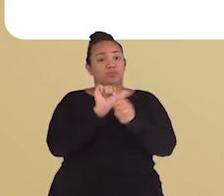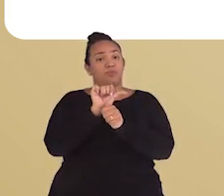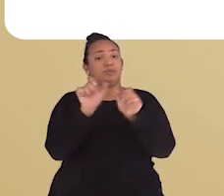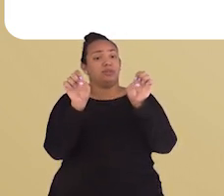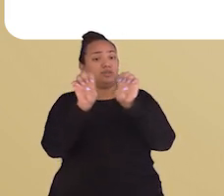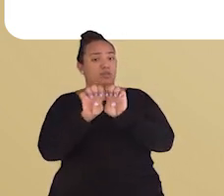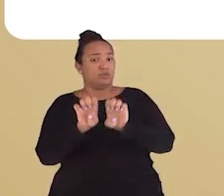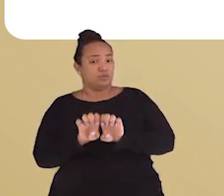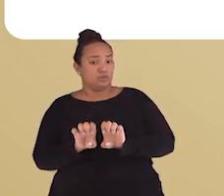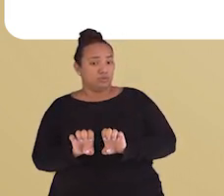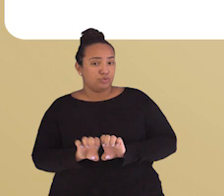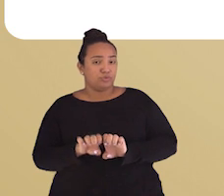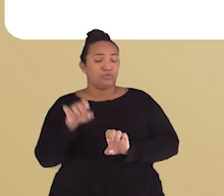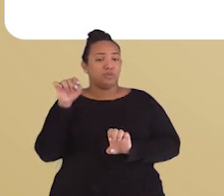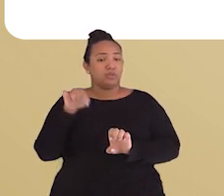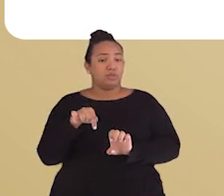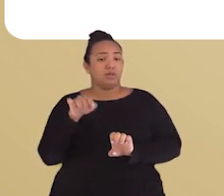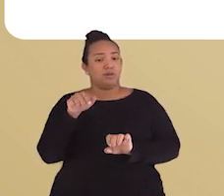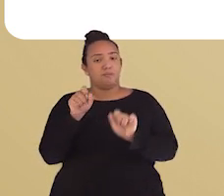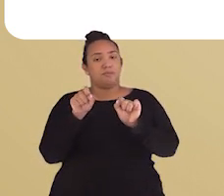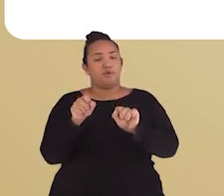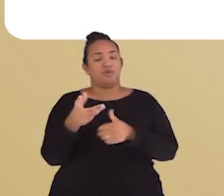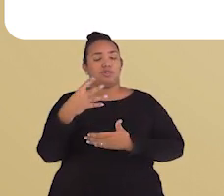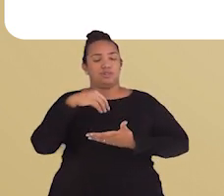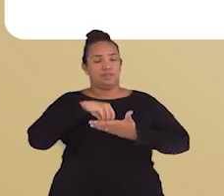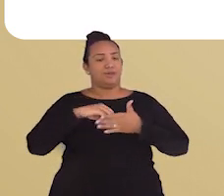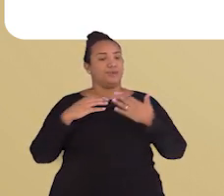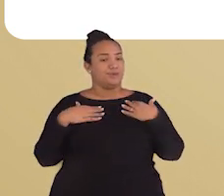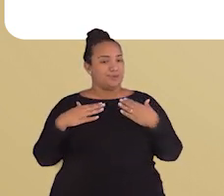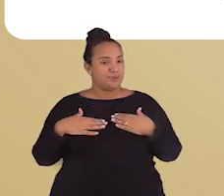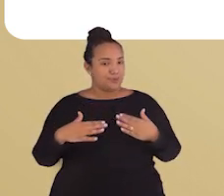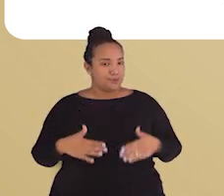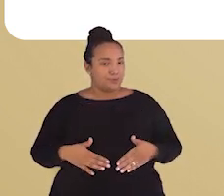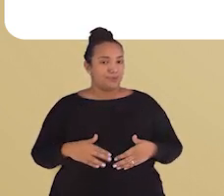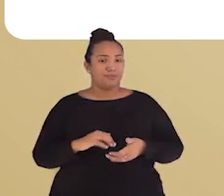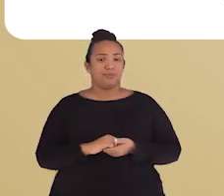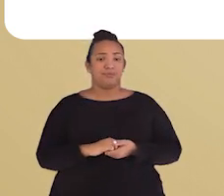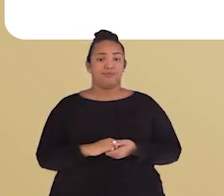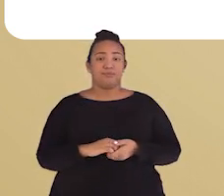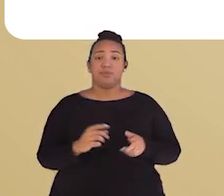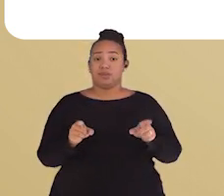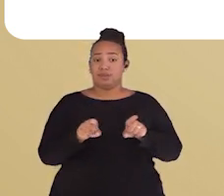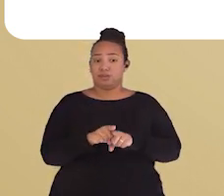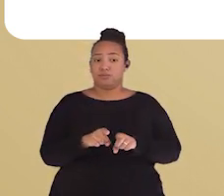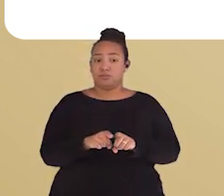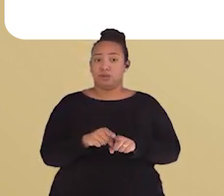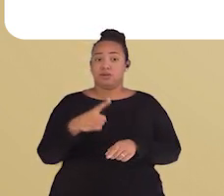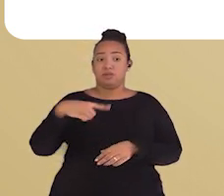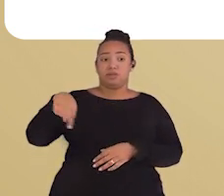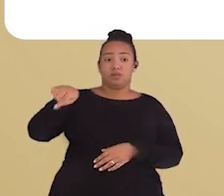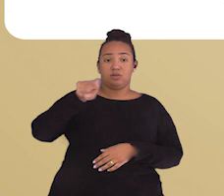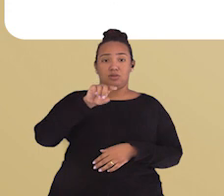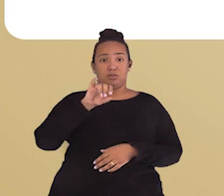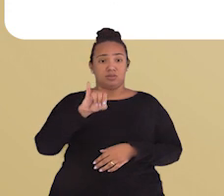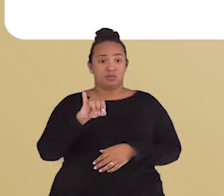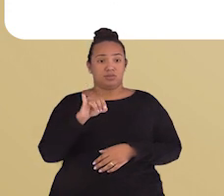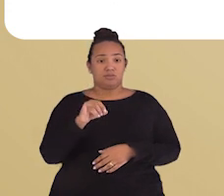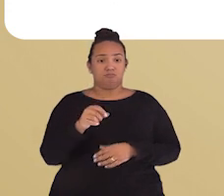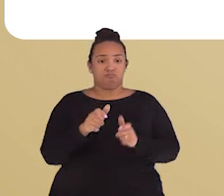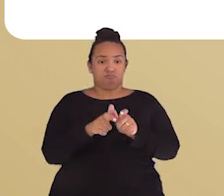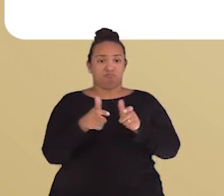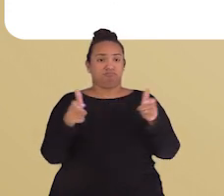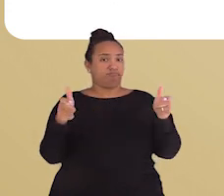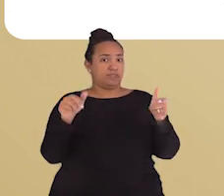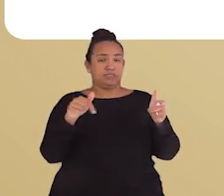estrutura desses patógenos o suficiente para torná-los inofensivos. Essa reatividade também faz com que ele seja perigoso para nós em grandes doses.